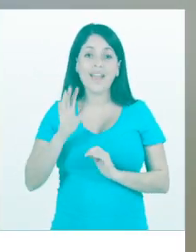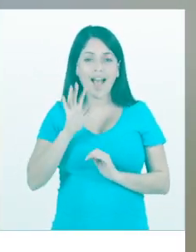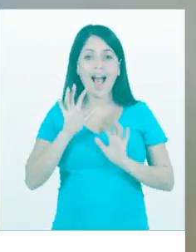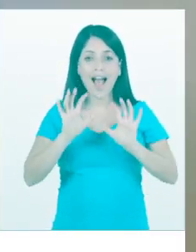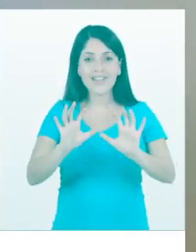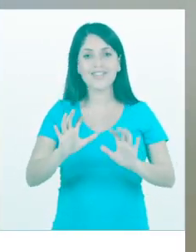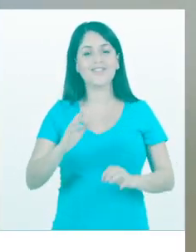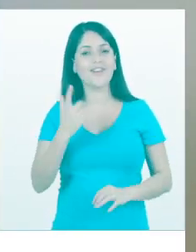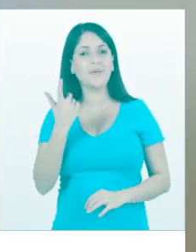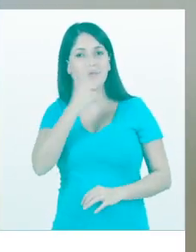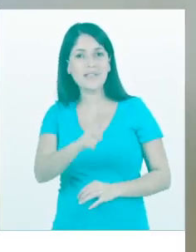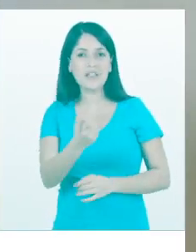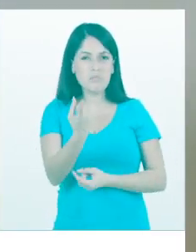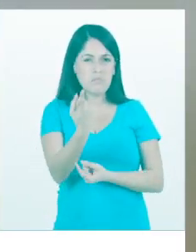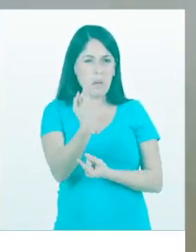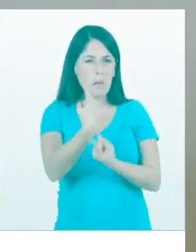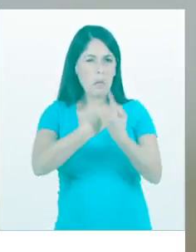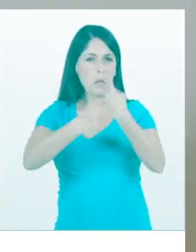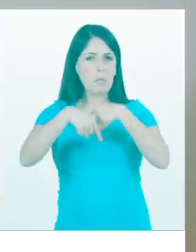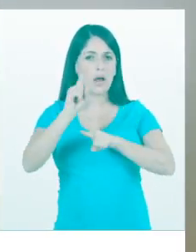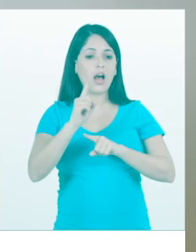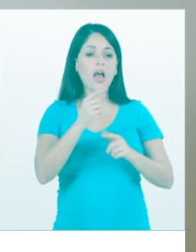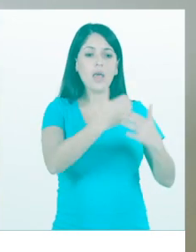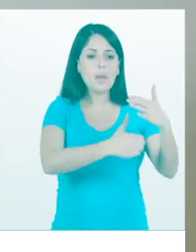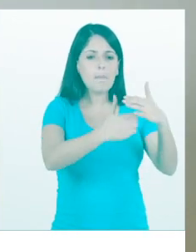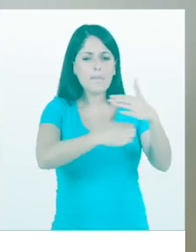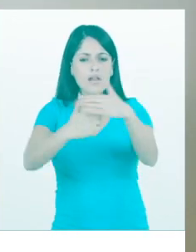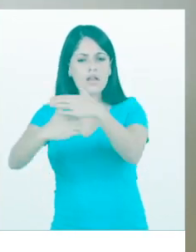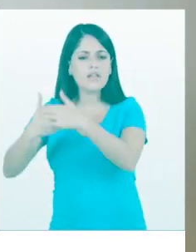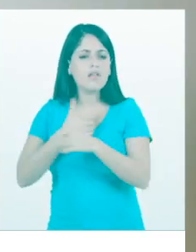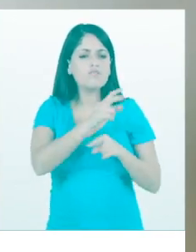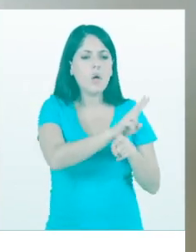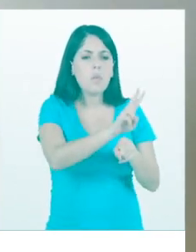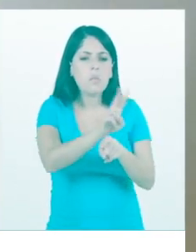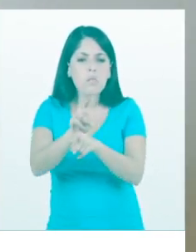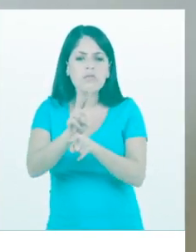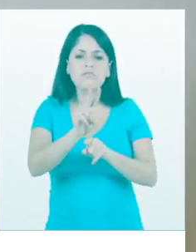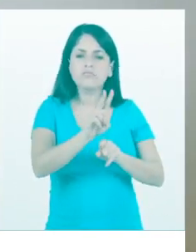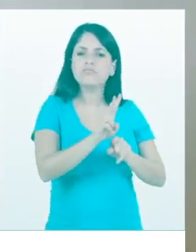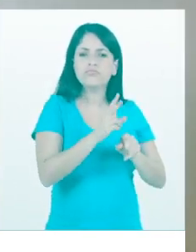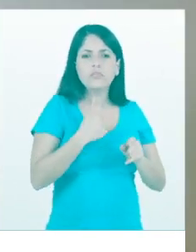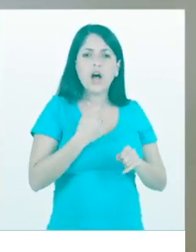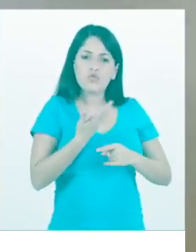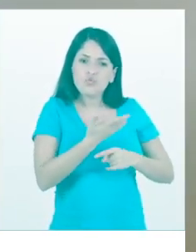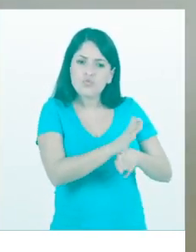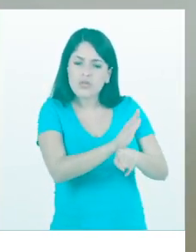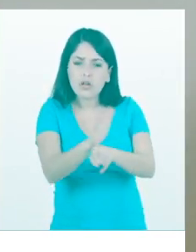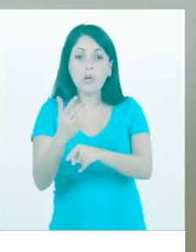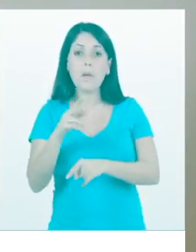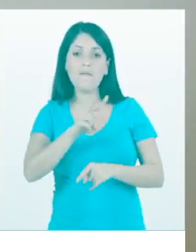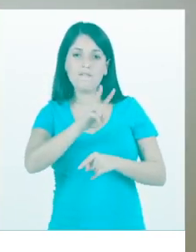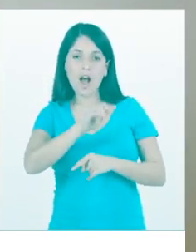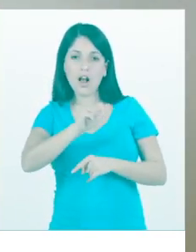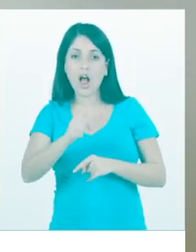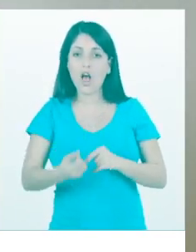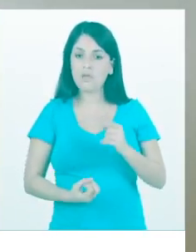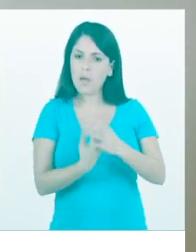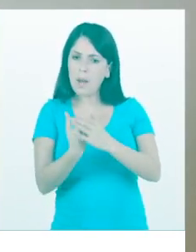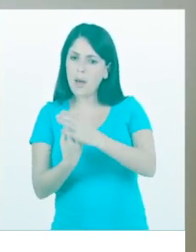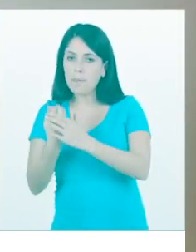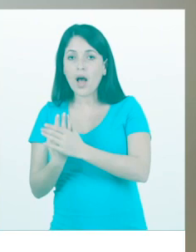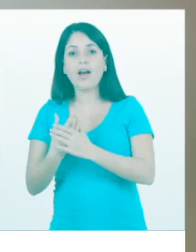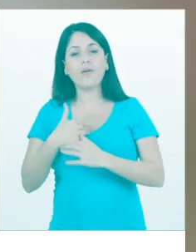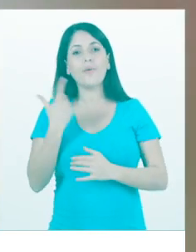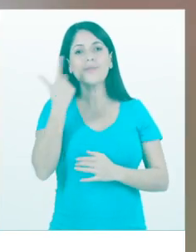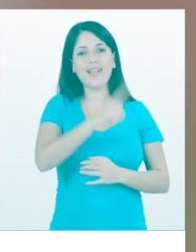É assim que vamos fazer a roda girar. Cuidando das empresas, gerando mais vagas e oportunidades. Com mais vagas, teremos